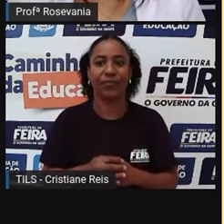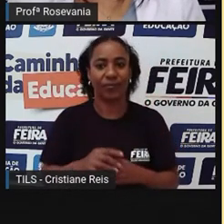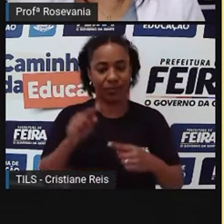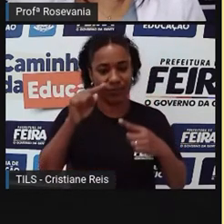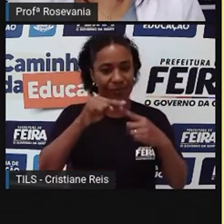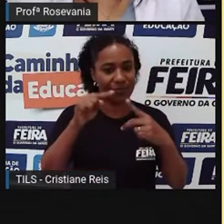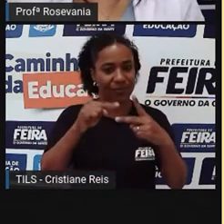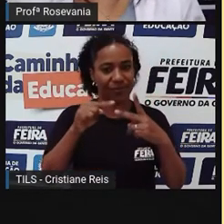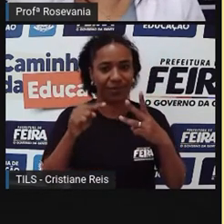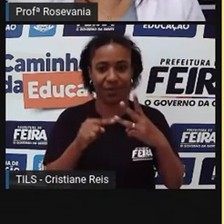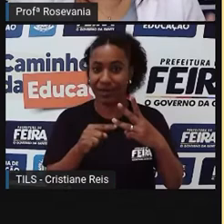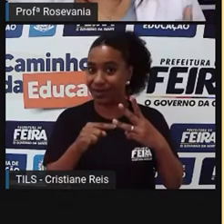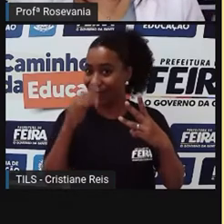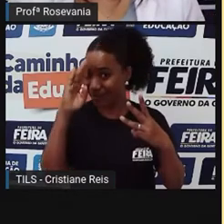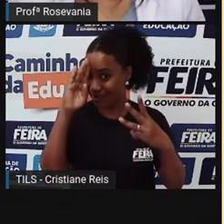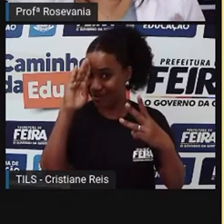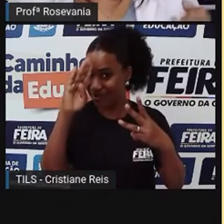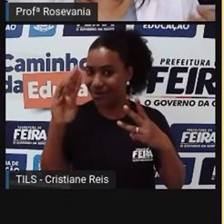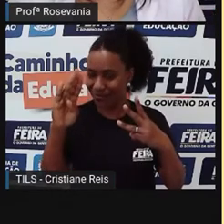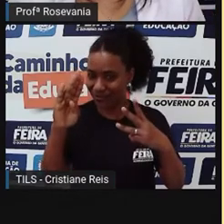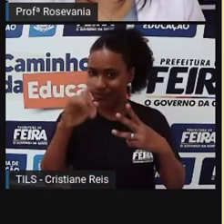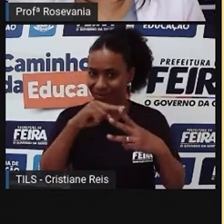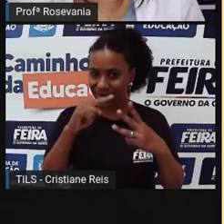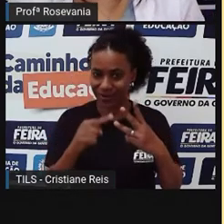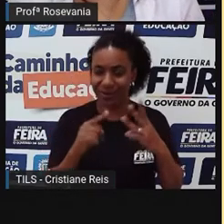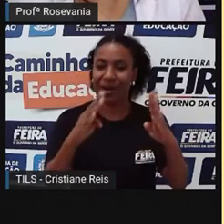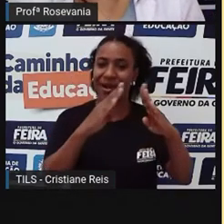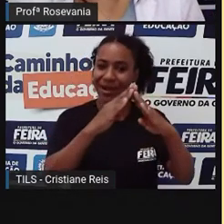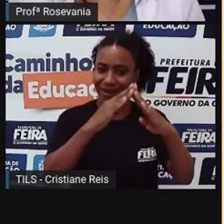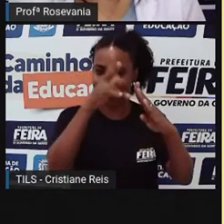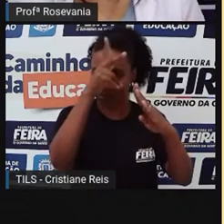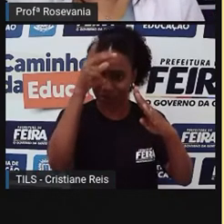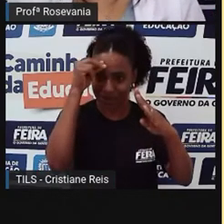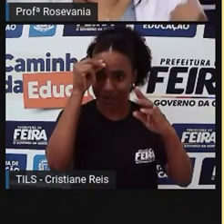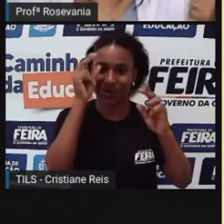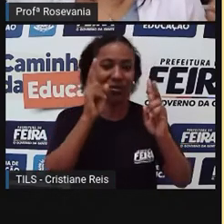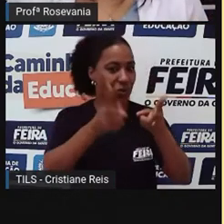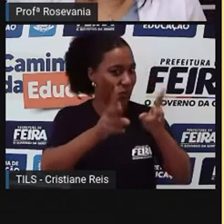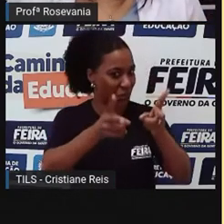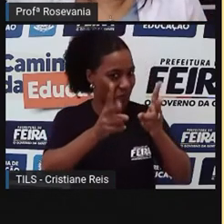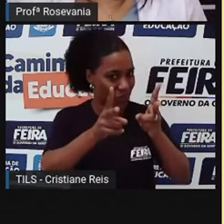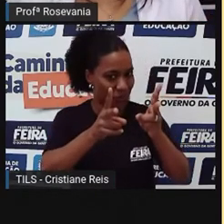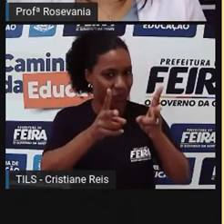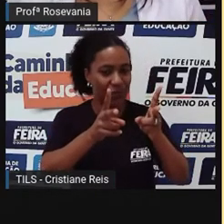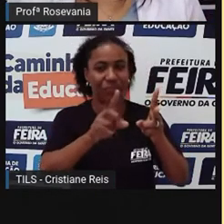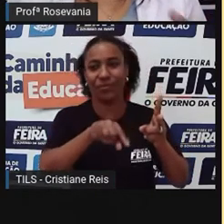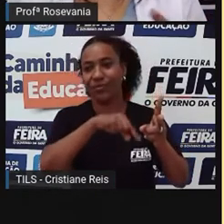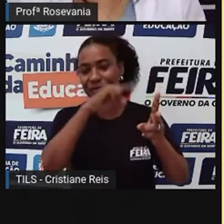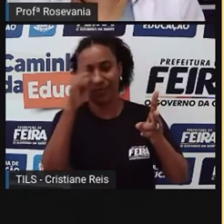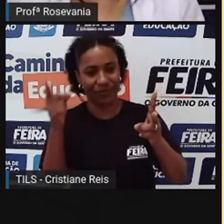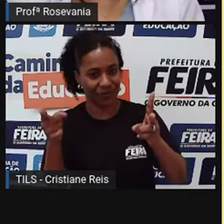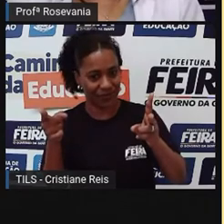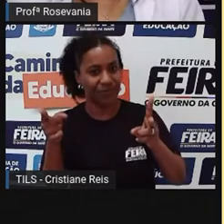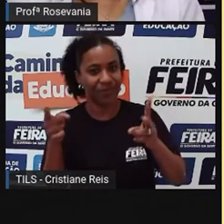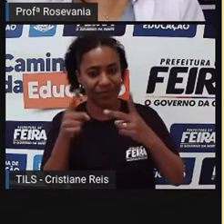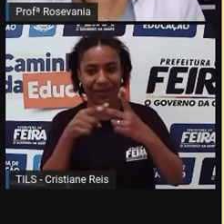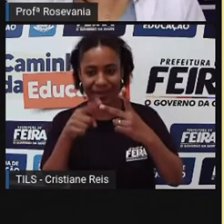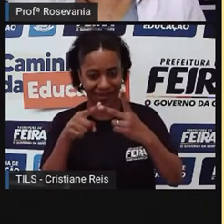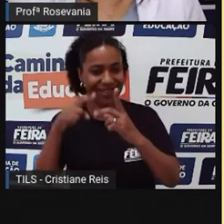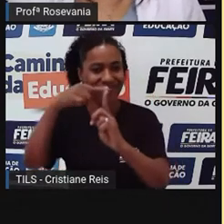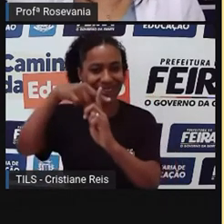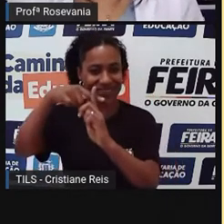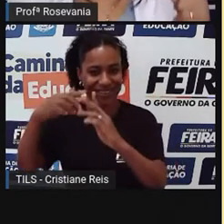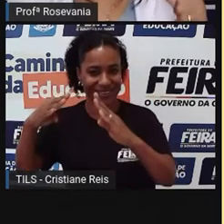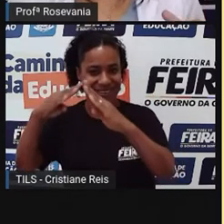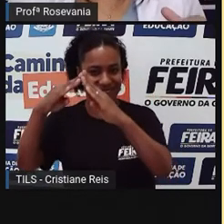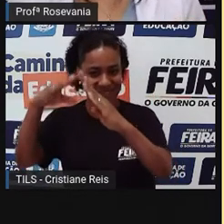ficaram ao longo do tempo, a gente, nesse espaço, a gente tem a prefeitura, não dá pra ver aí, mas do outro lado, a gente tem a igreja, o